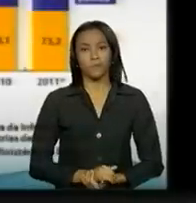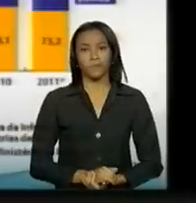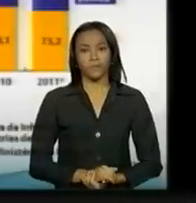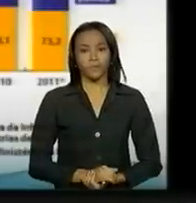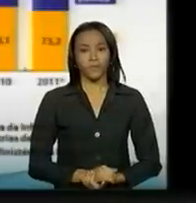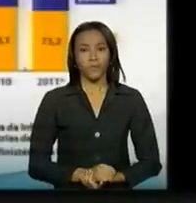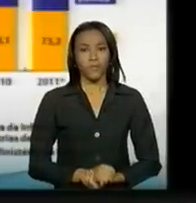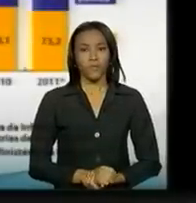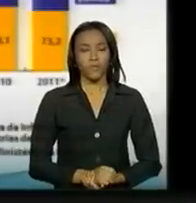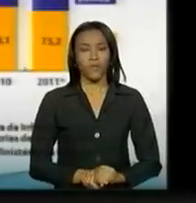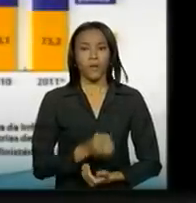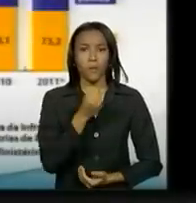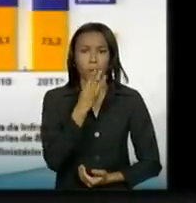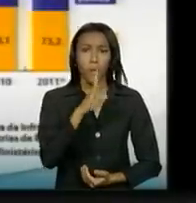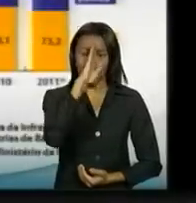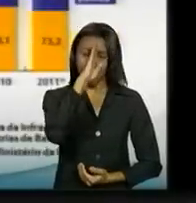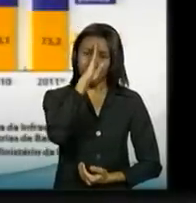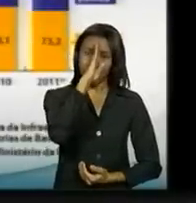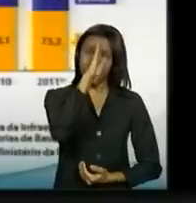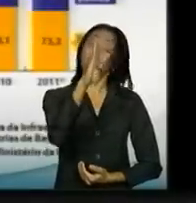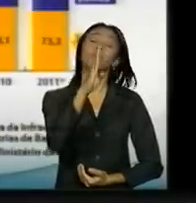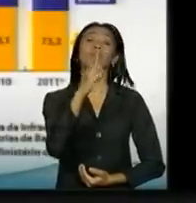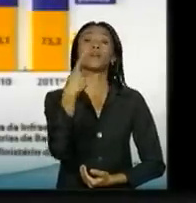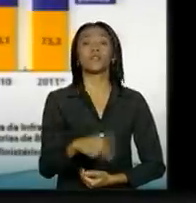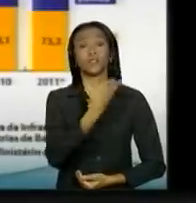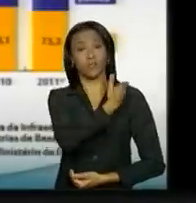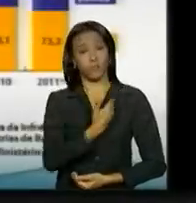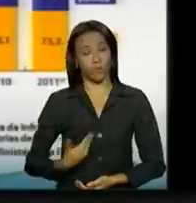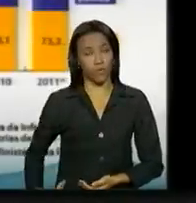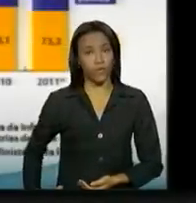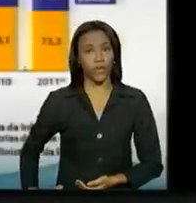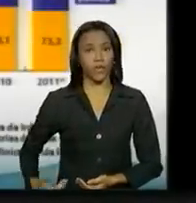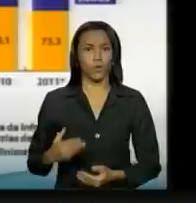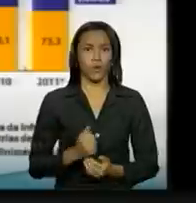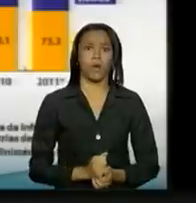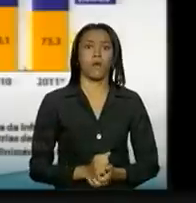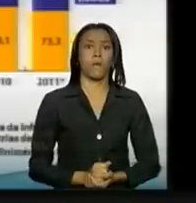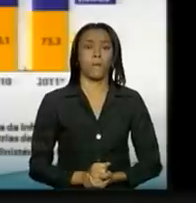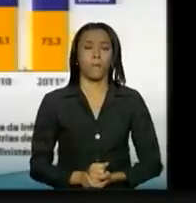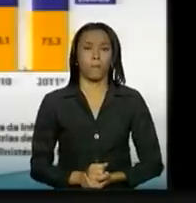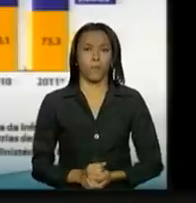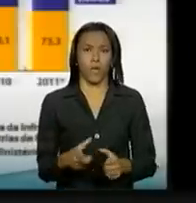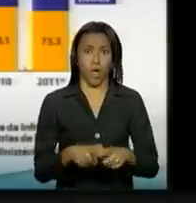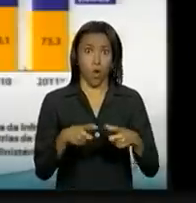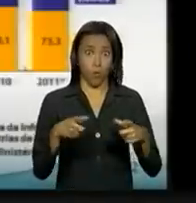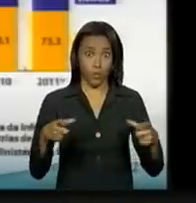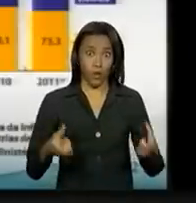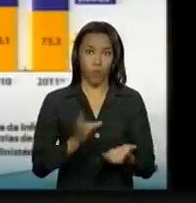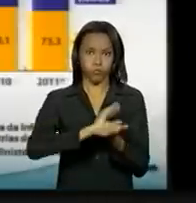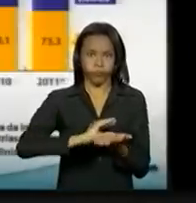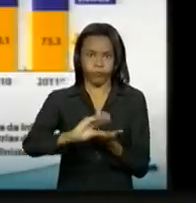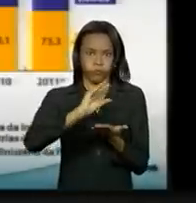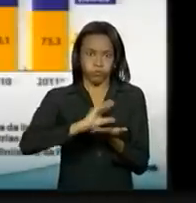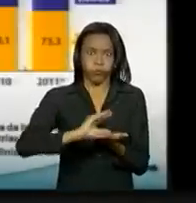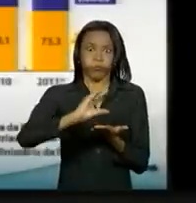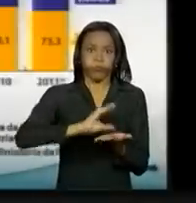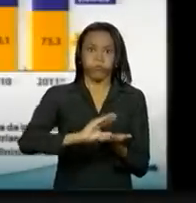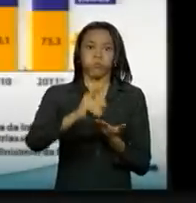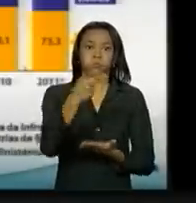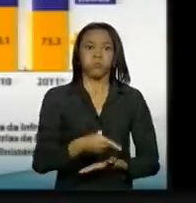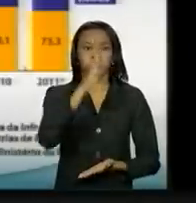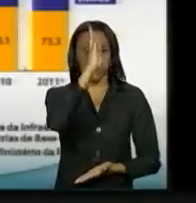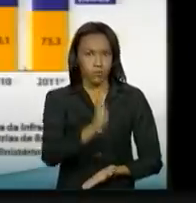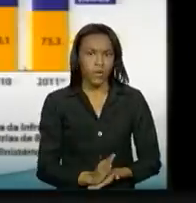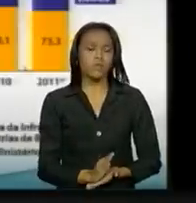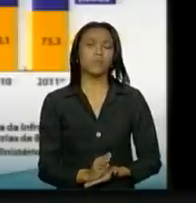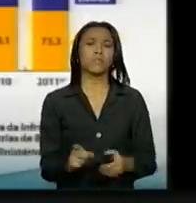Bom, é prioridade do governo aumentar o nível de investimentos do país, e, sobretudo,